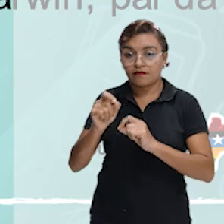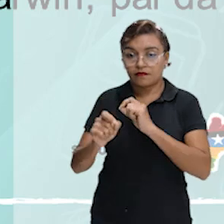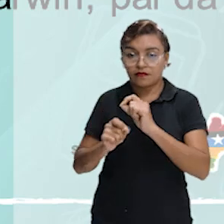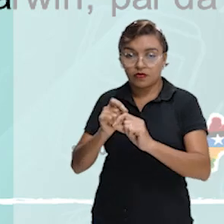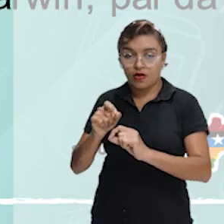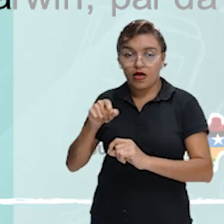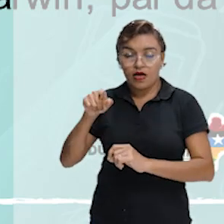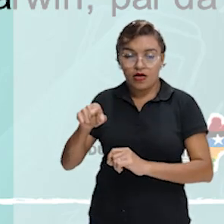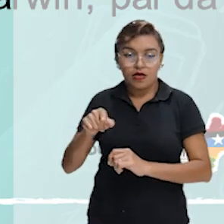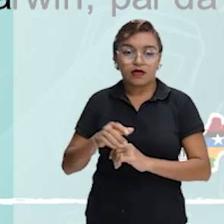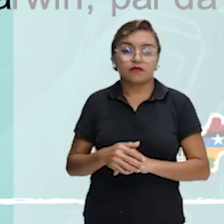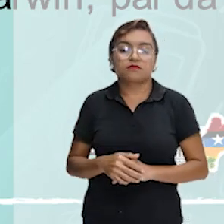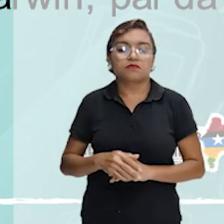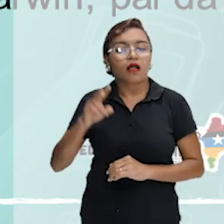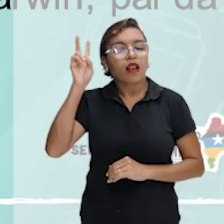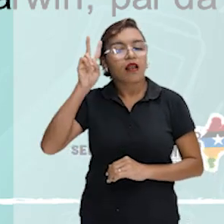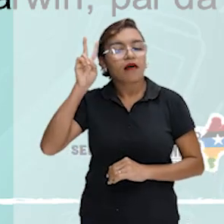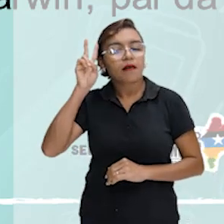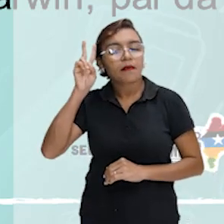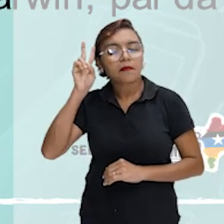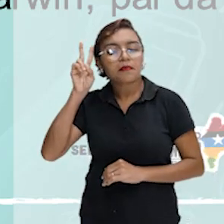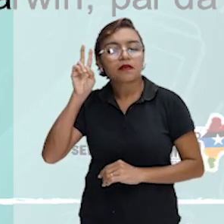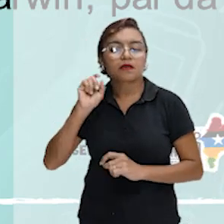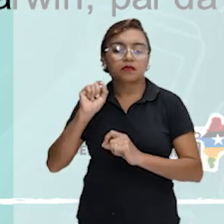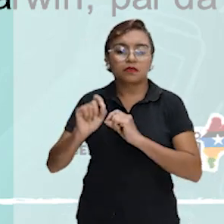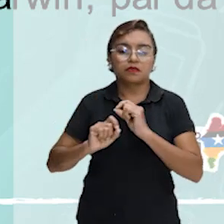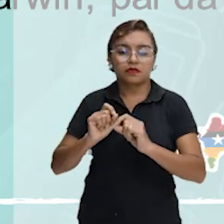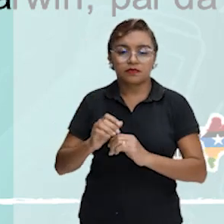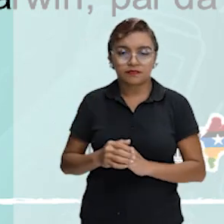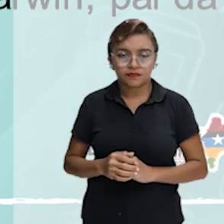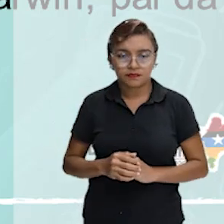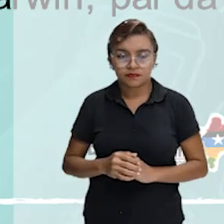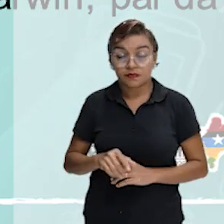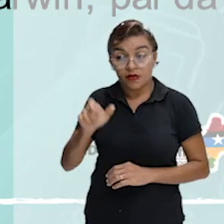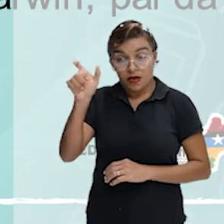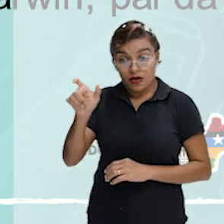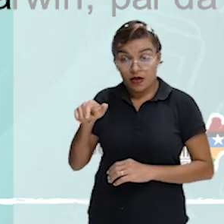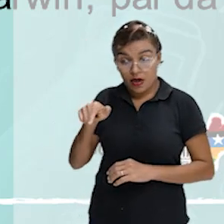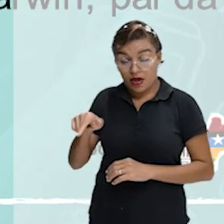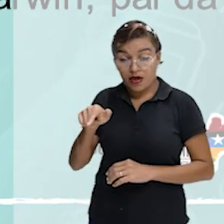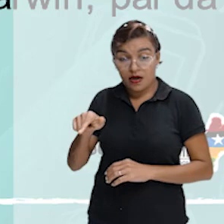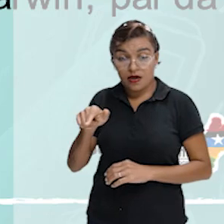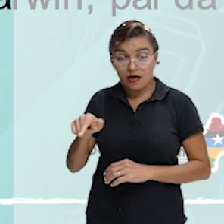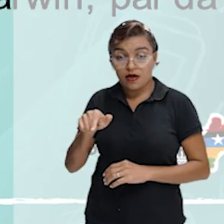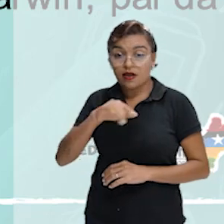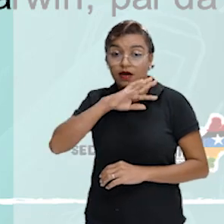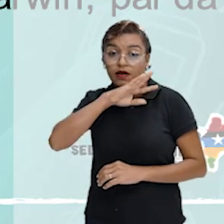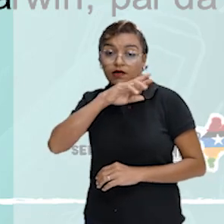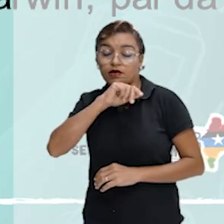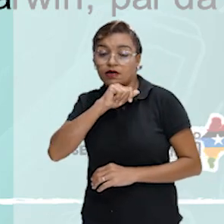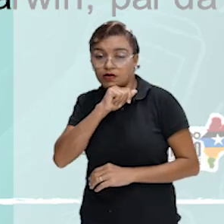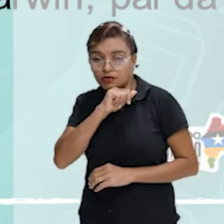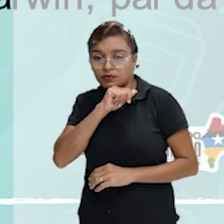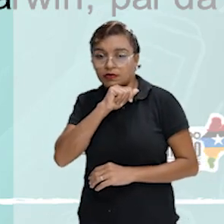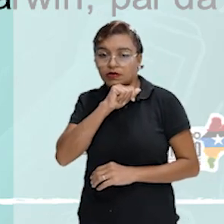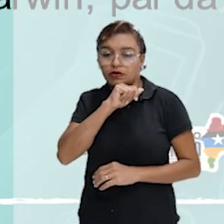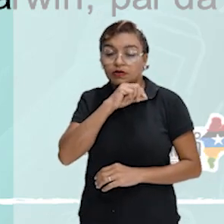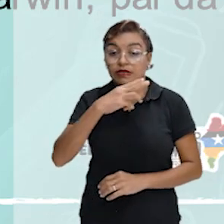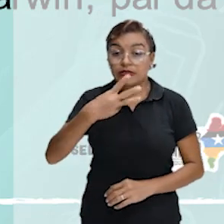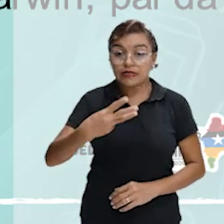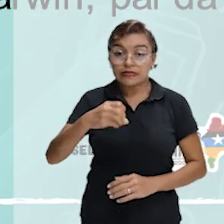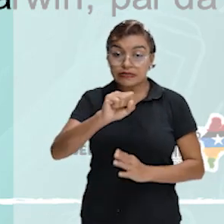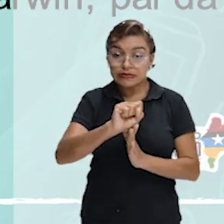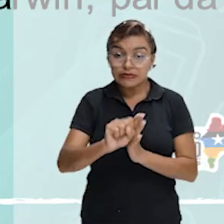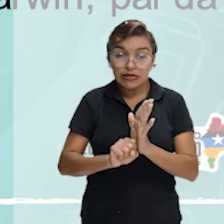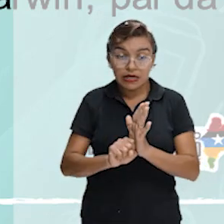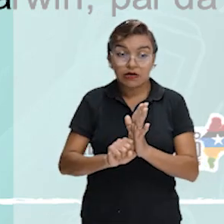construtores da nossa memória coletiva. Harriet, criatura sobrevivente há três séculos, teria sido a